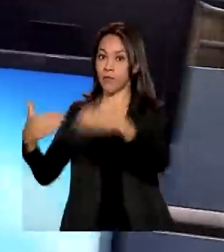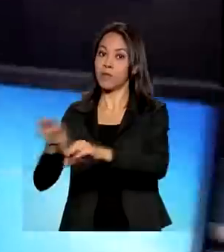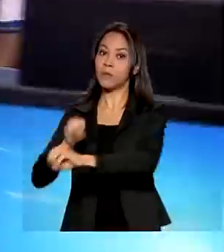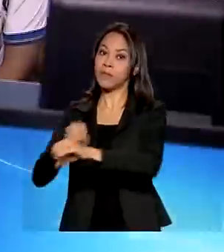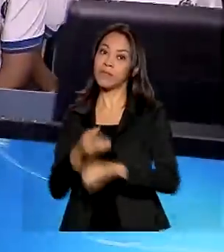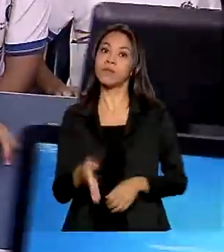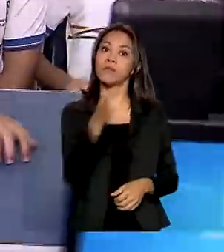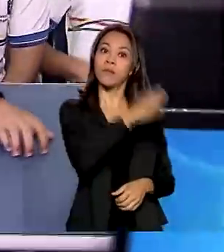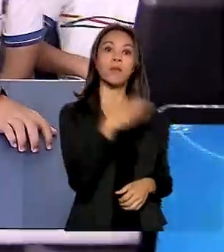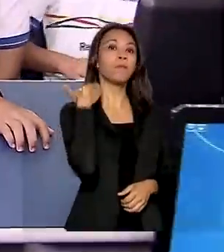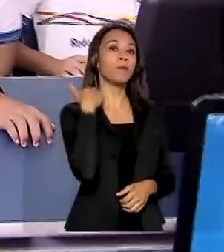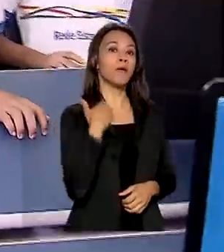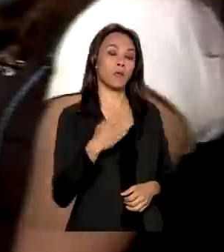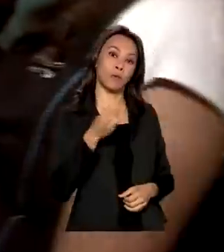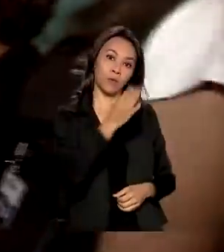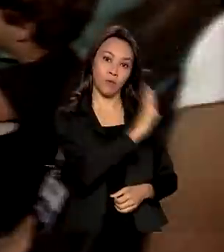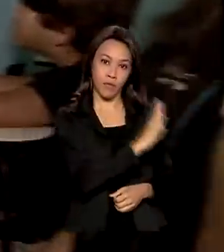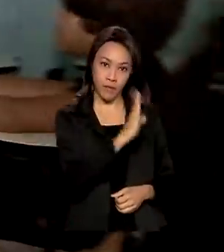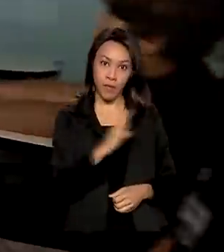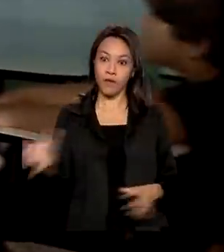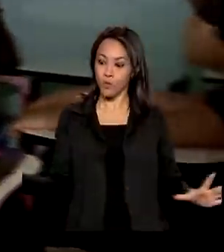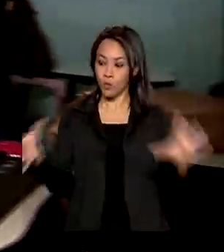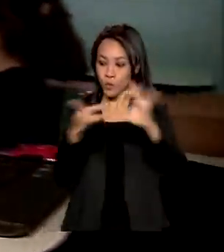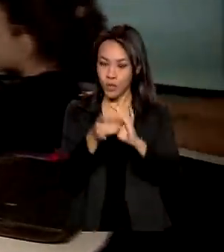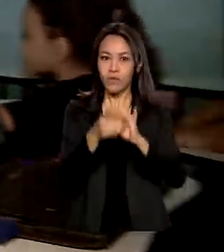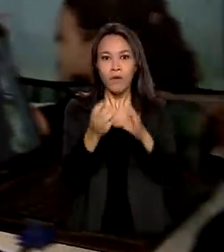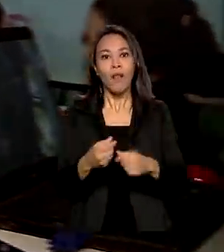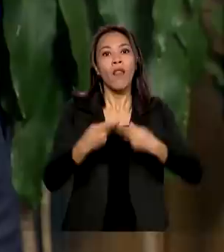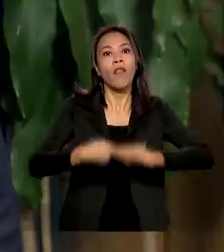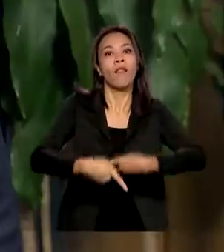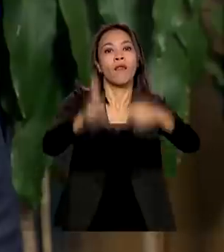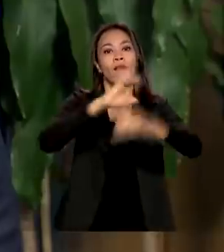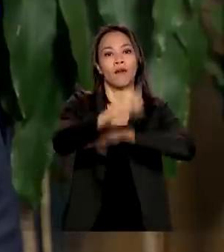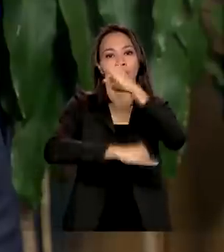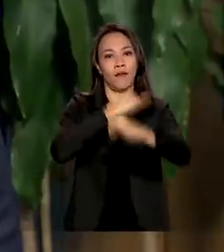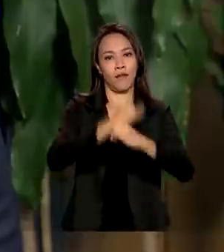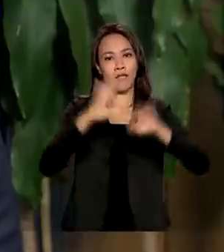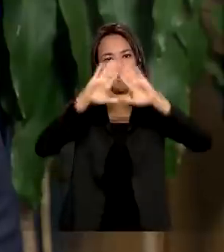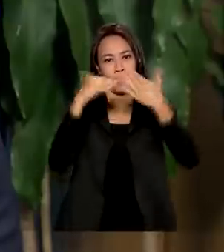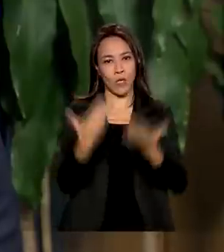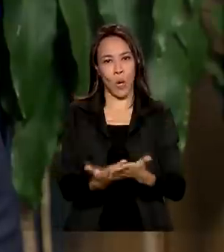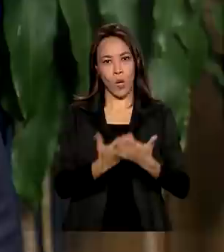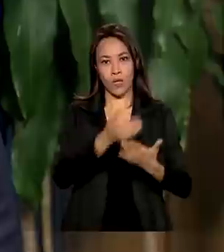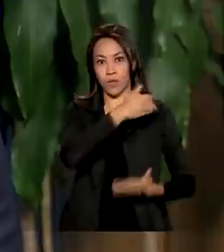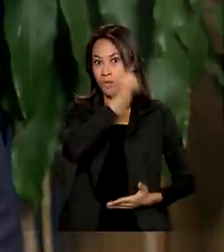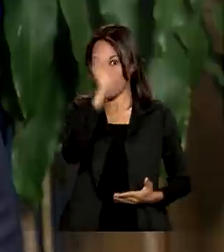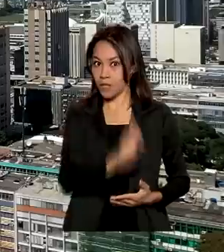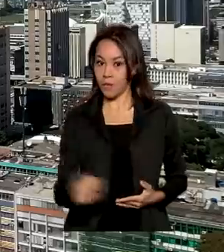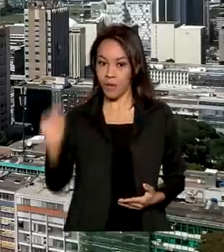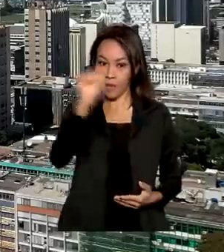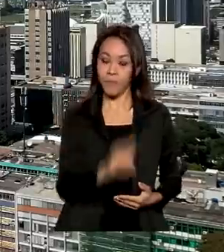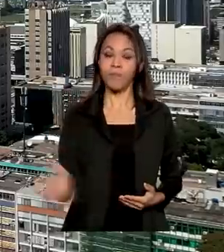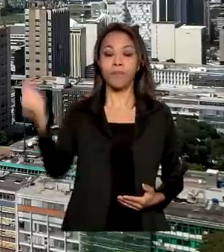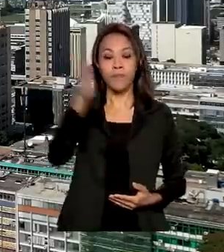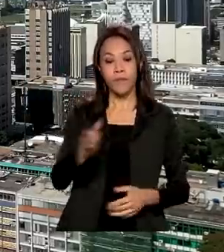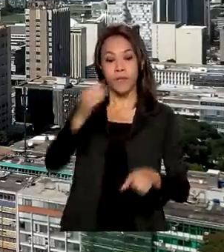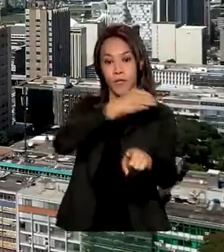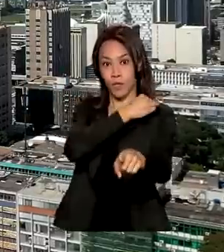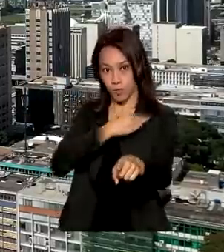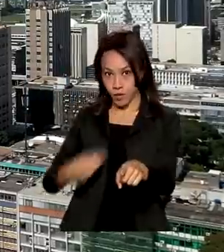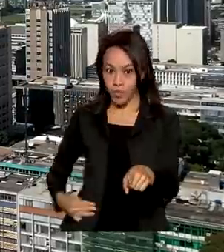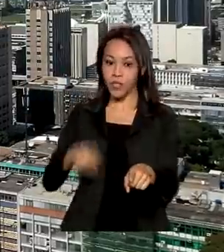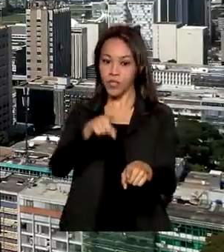vai levar internet a escolas públicas do país. E ministro das Comunicações, Fábio Faria, antecipa as